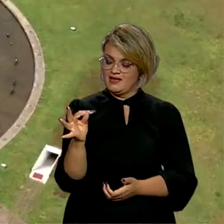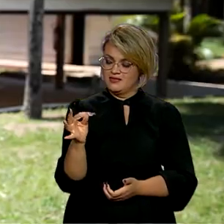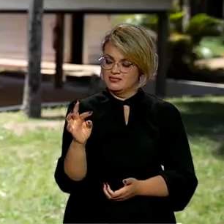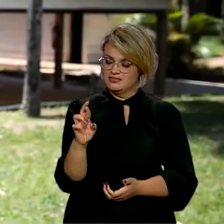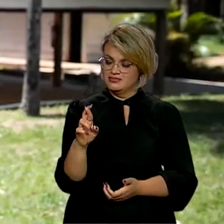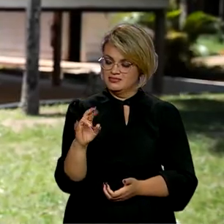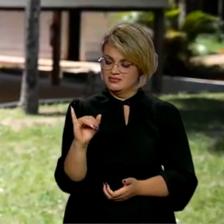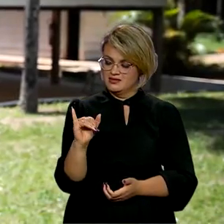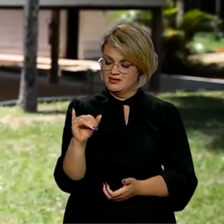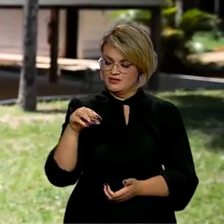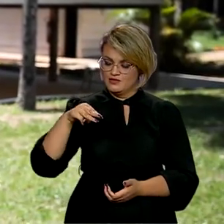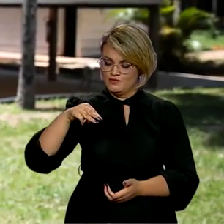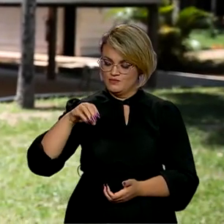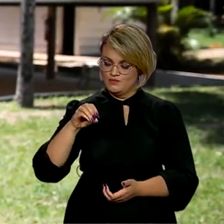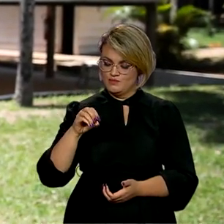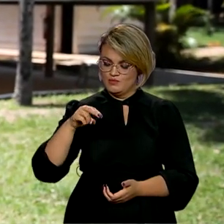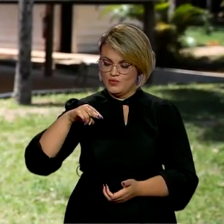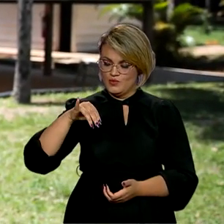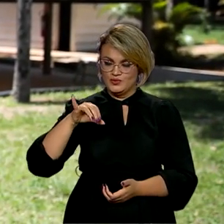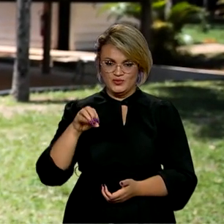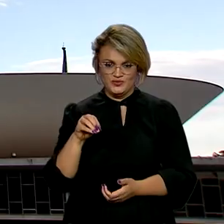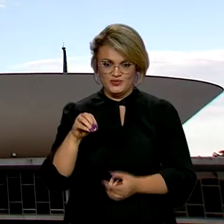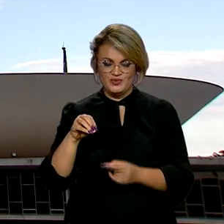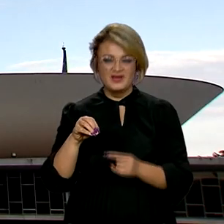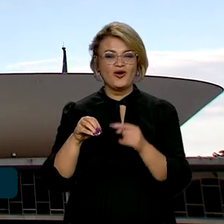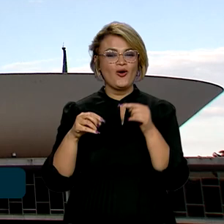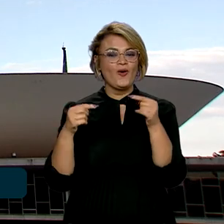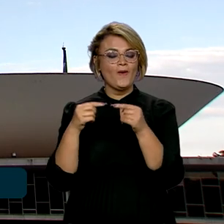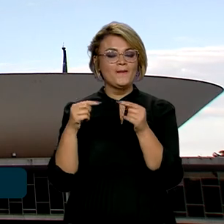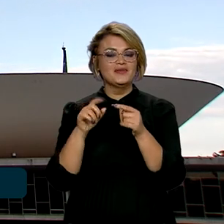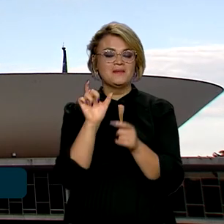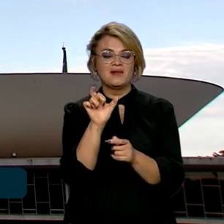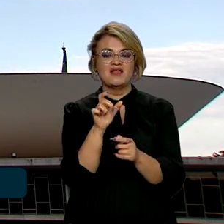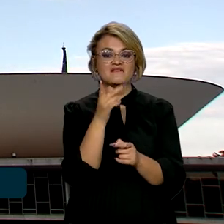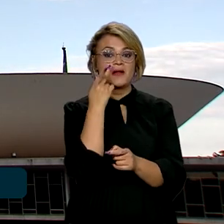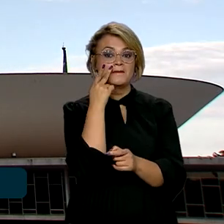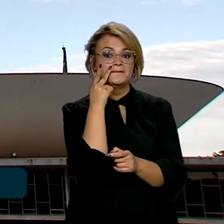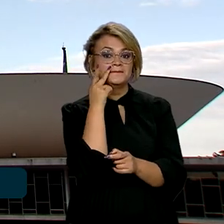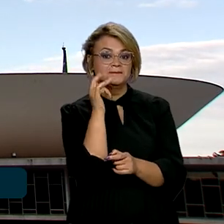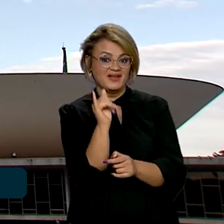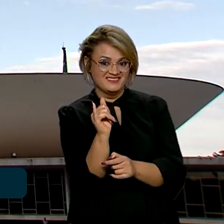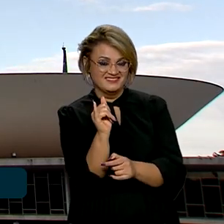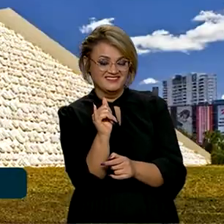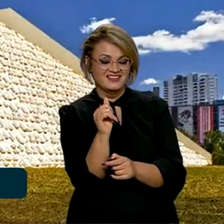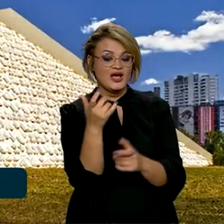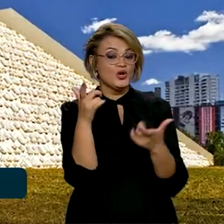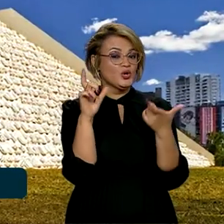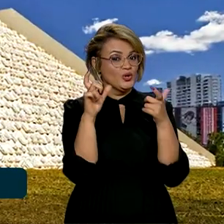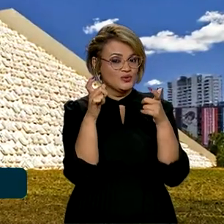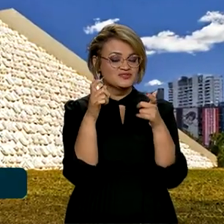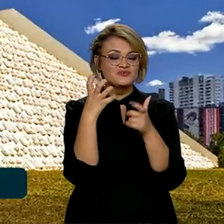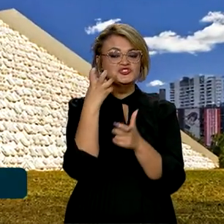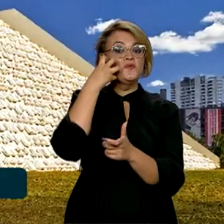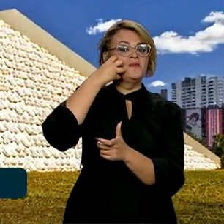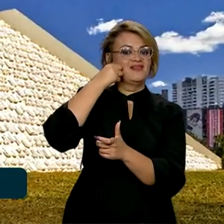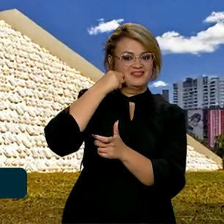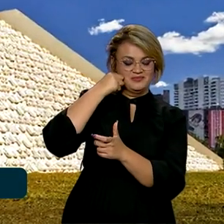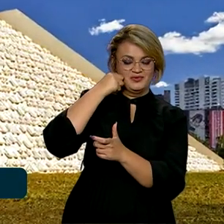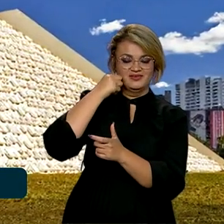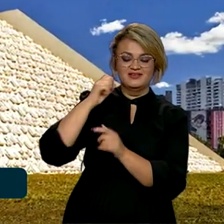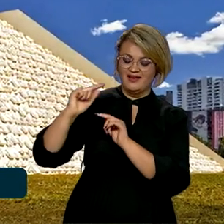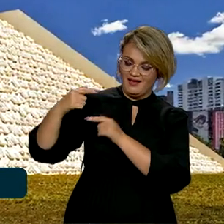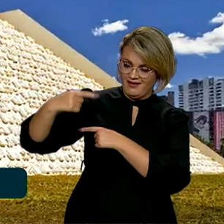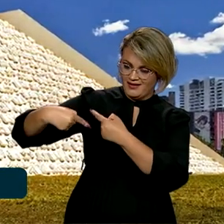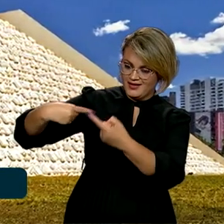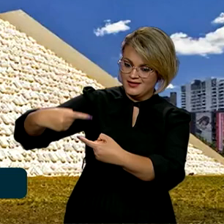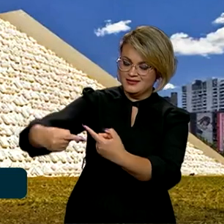pater, que significa pai. É um conceito atrelado à noção daquilo que é transmitido como herança